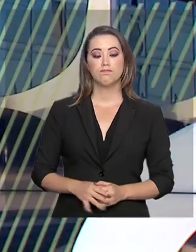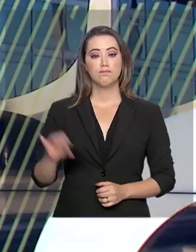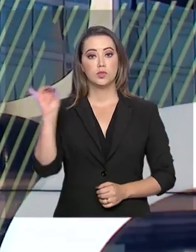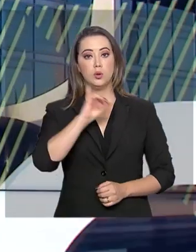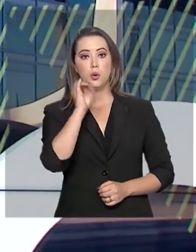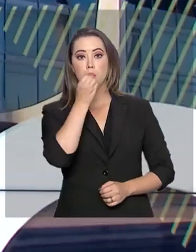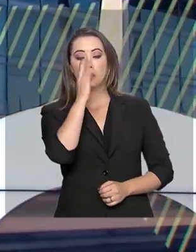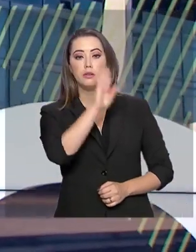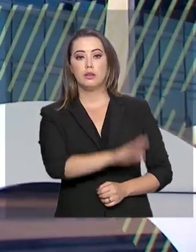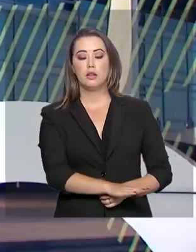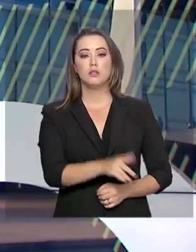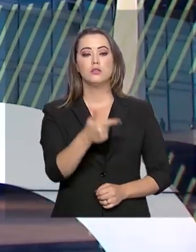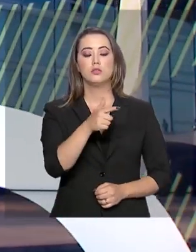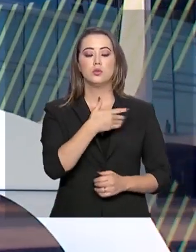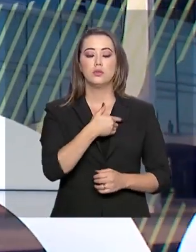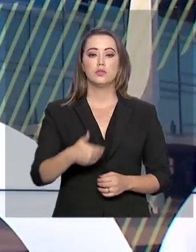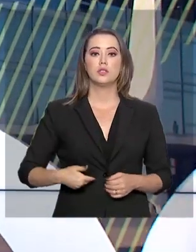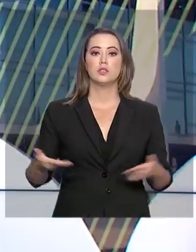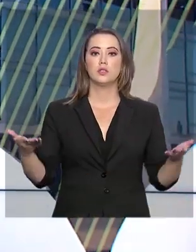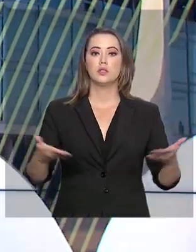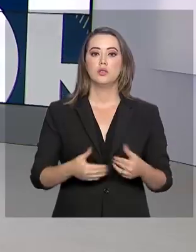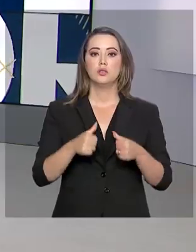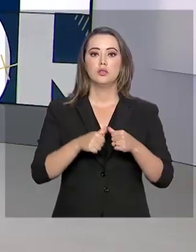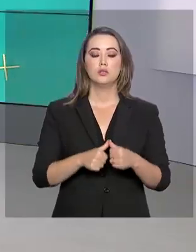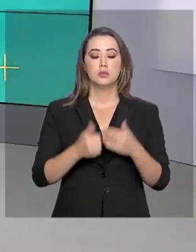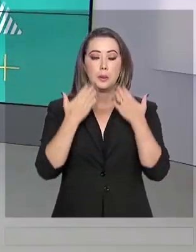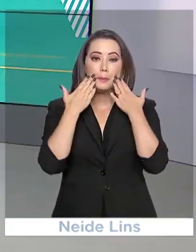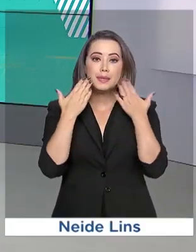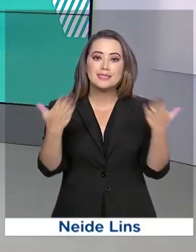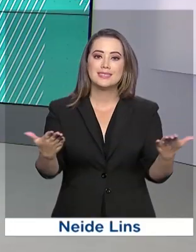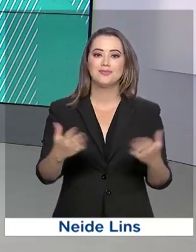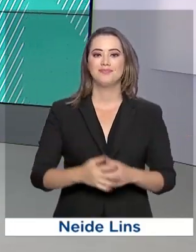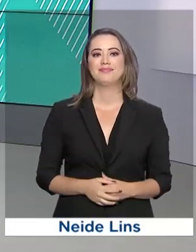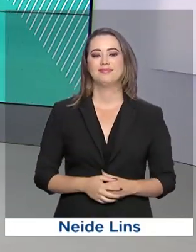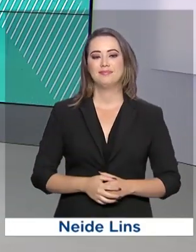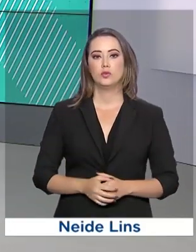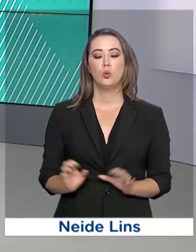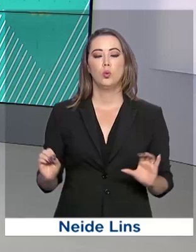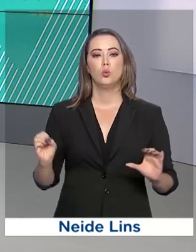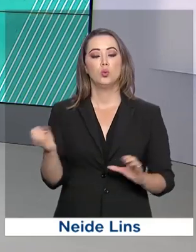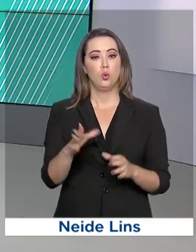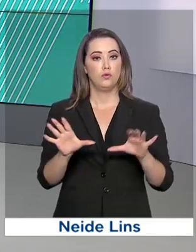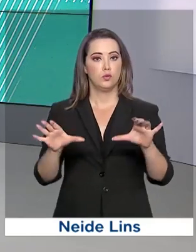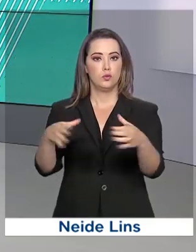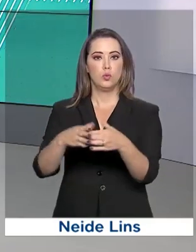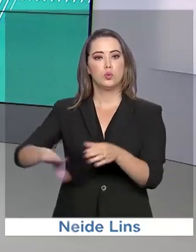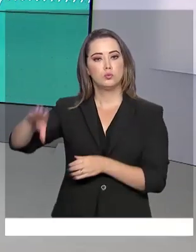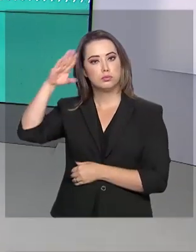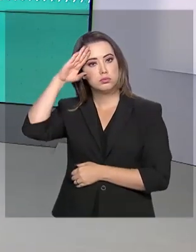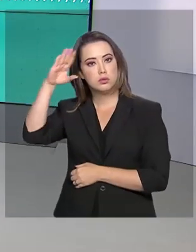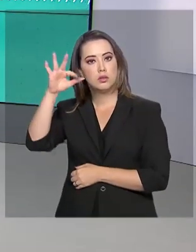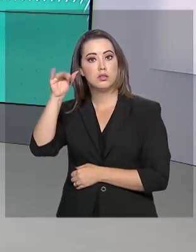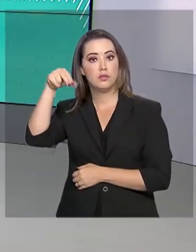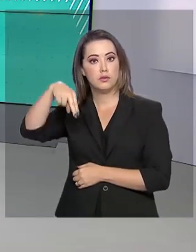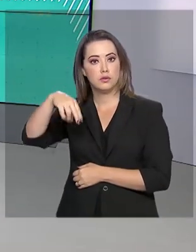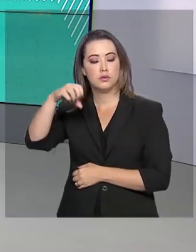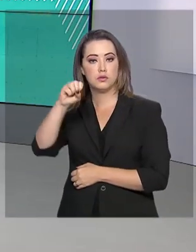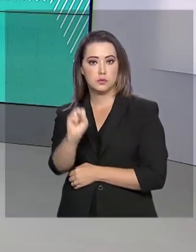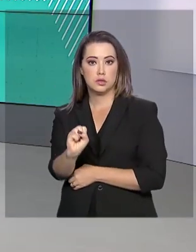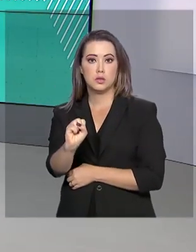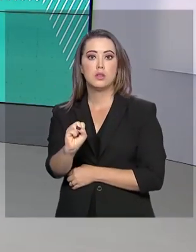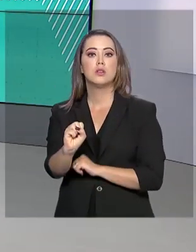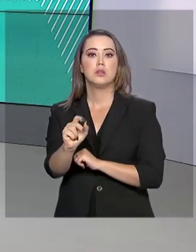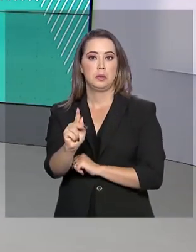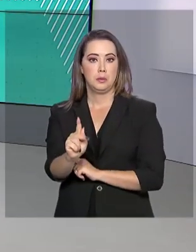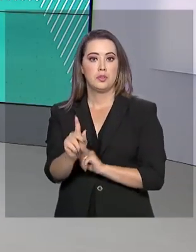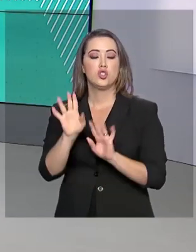Olá, boa tarde. O governo agora está no ar. Um novo contingente da Força Nacional de Segurança Pública já está a caminho do Ceará.